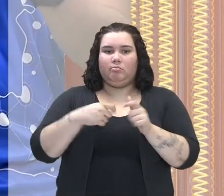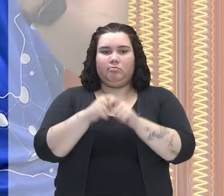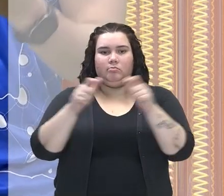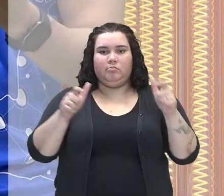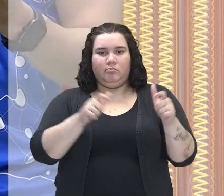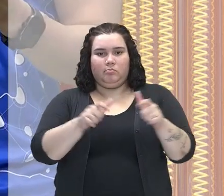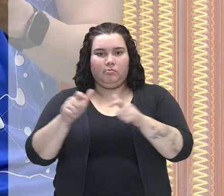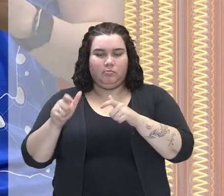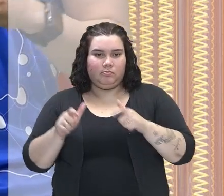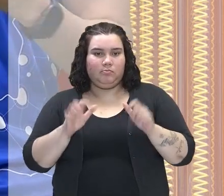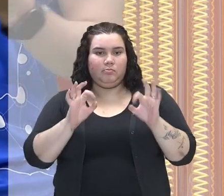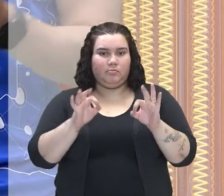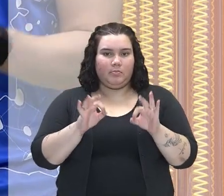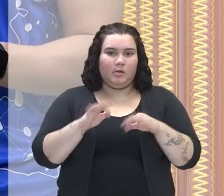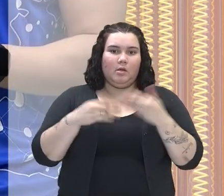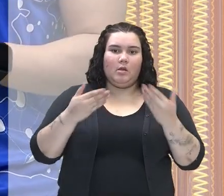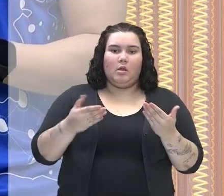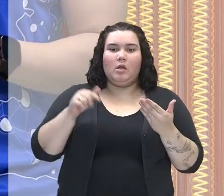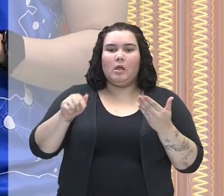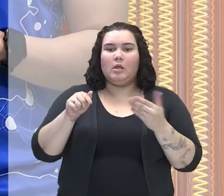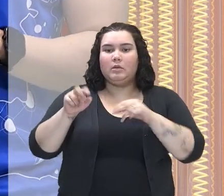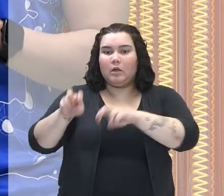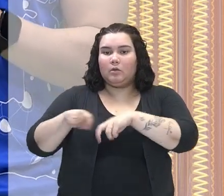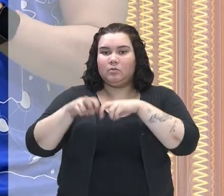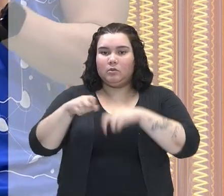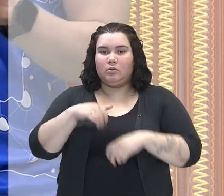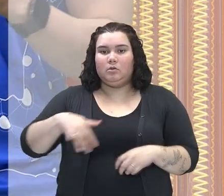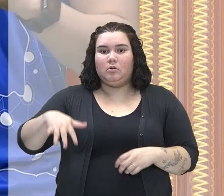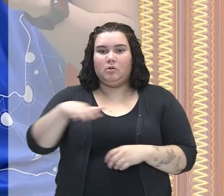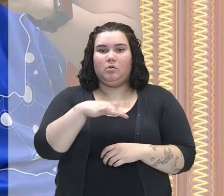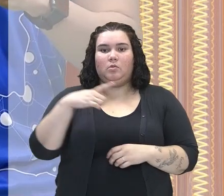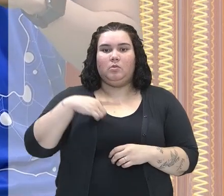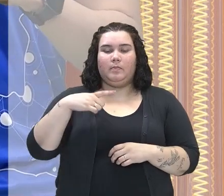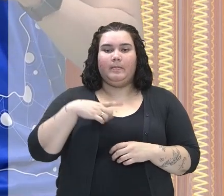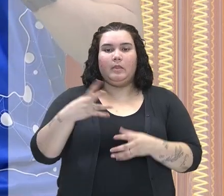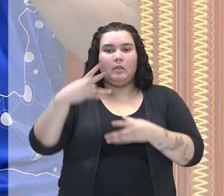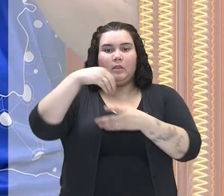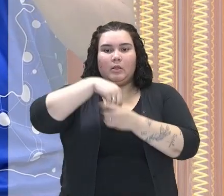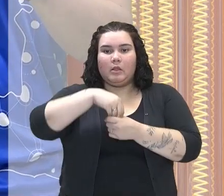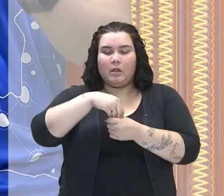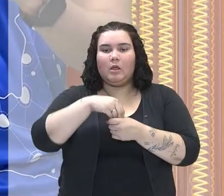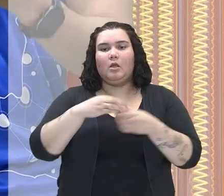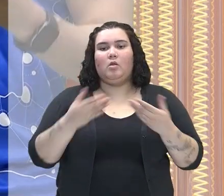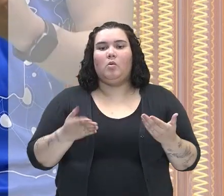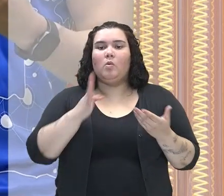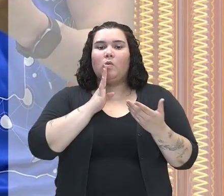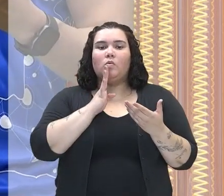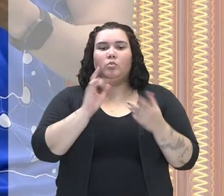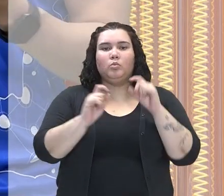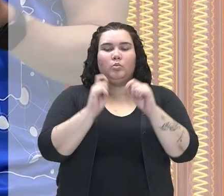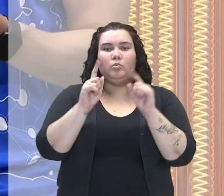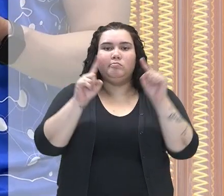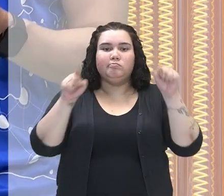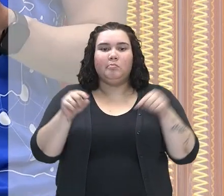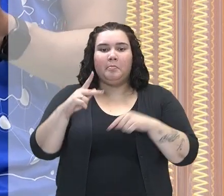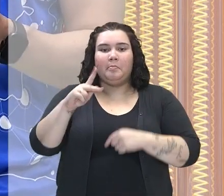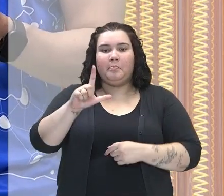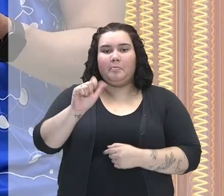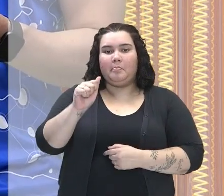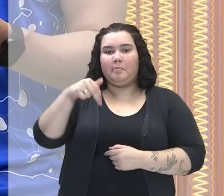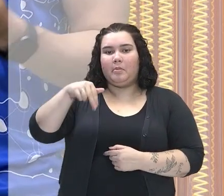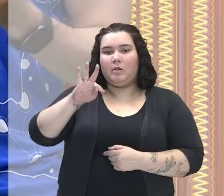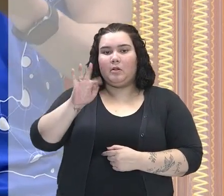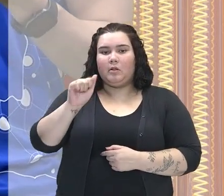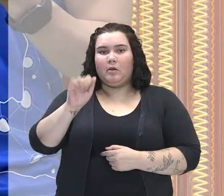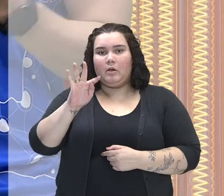nos latifúndios, certo? E no caso da agricultura, gente tem a sua prática dentro dos moldes que ficou conhecido como plantation, que tem como principal